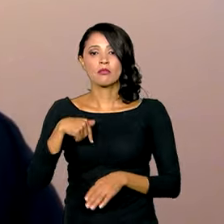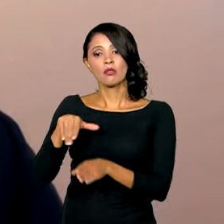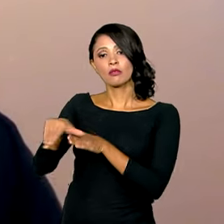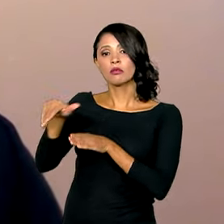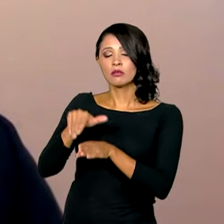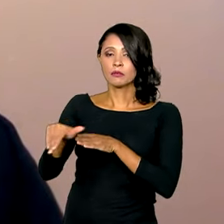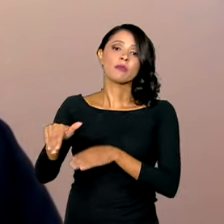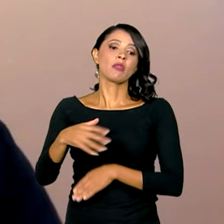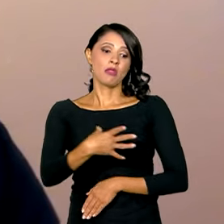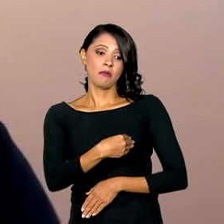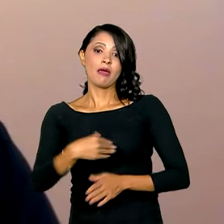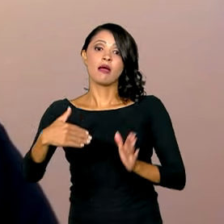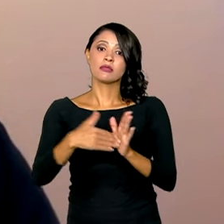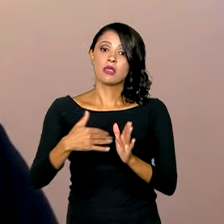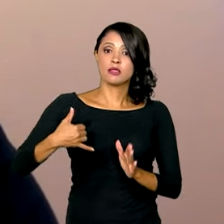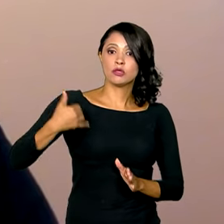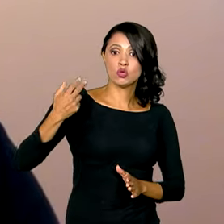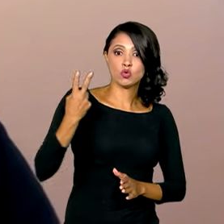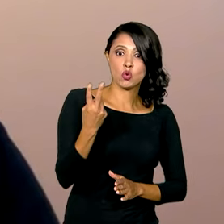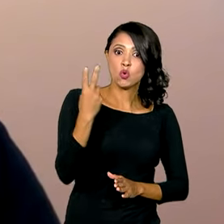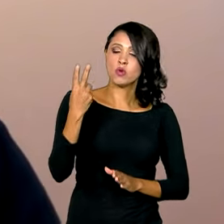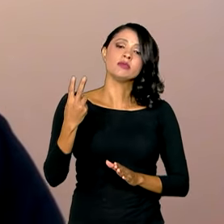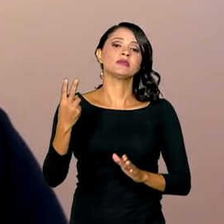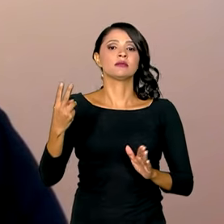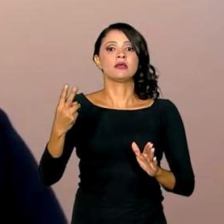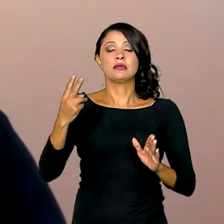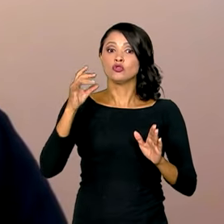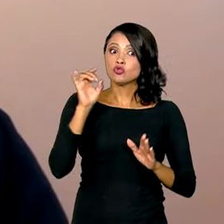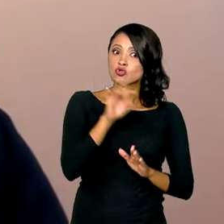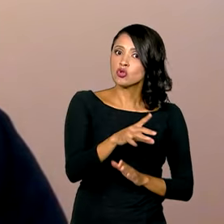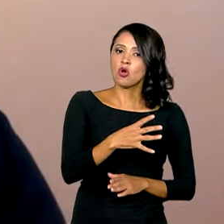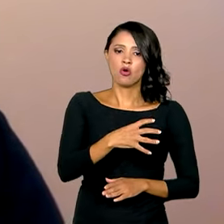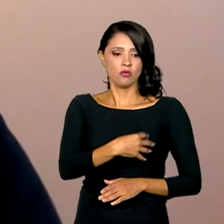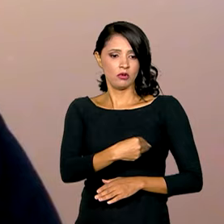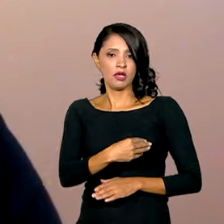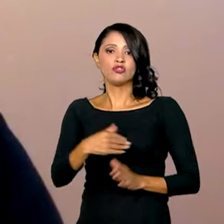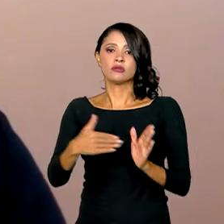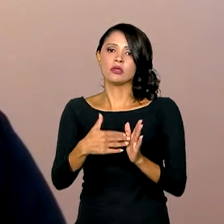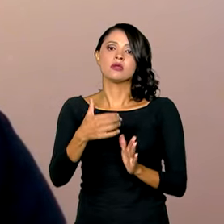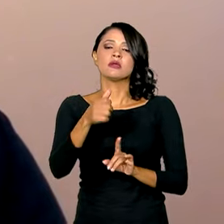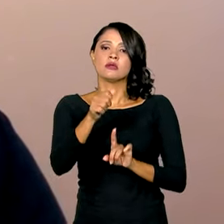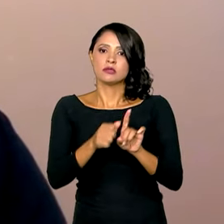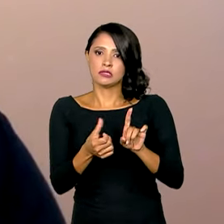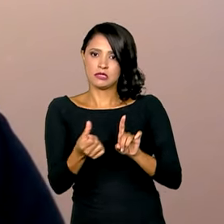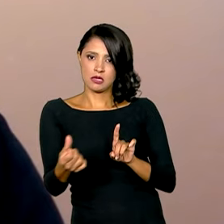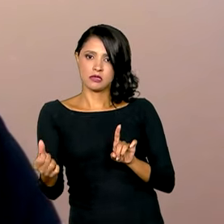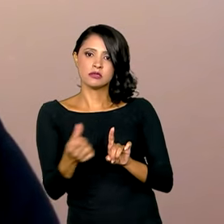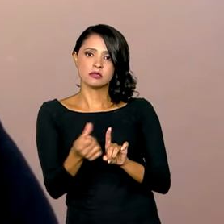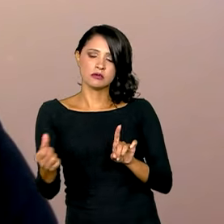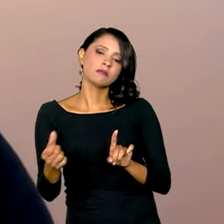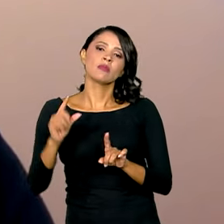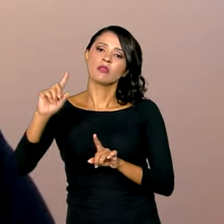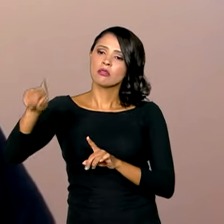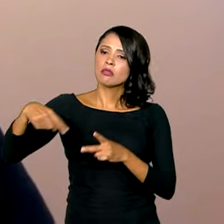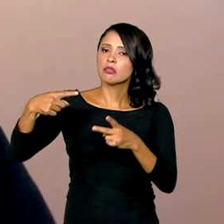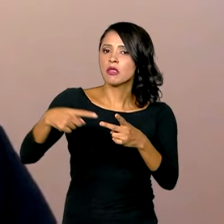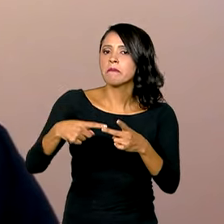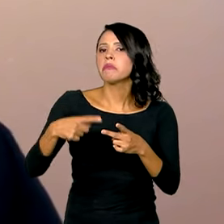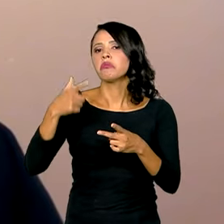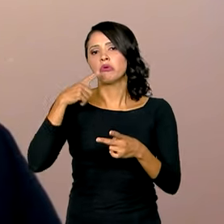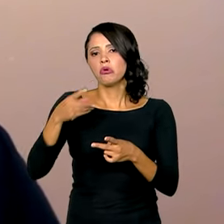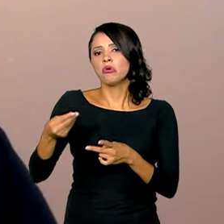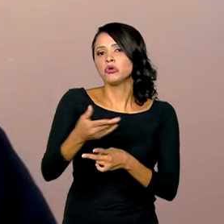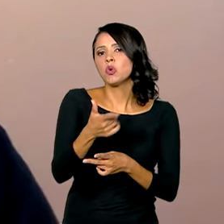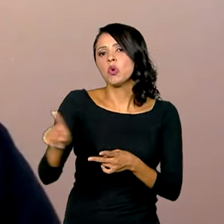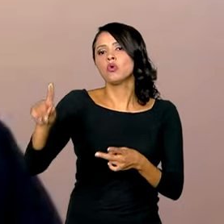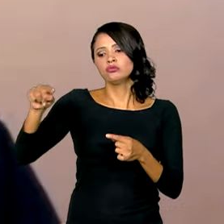amamentação até os dois anos ou mais, sendo de forma exclusiva até os seis meses. E a partir dos seis meses, introduzidos novos alimentos, que sejam